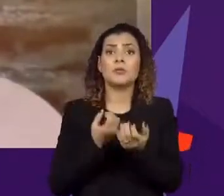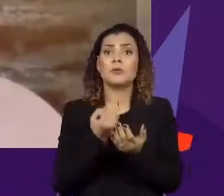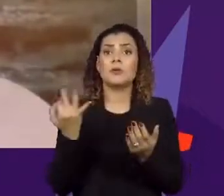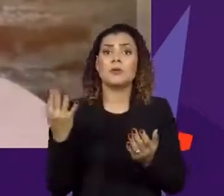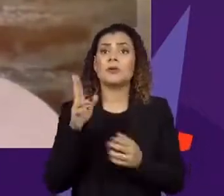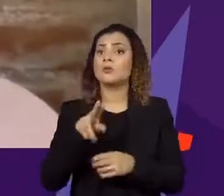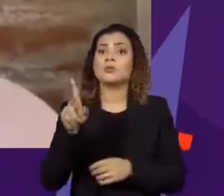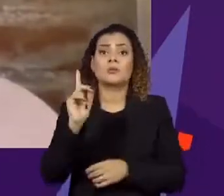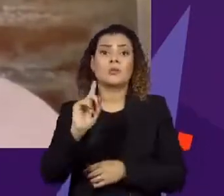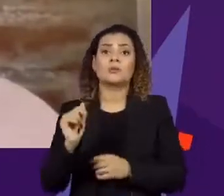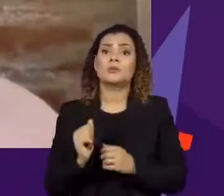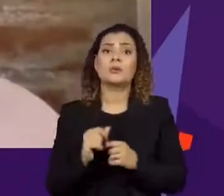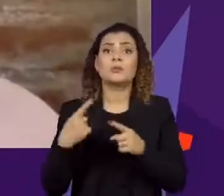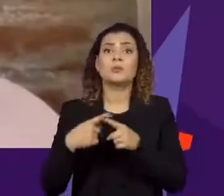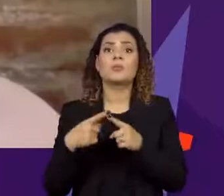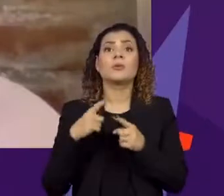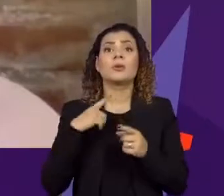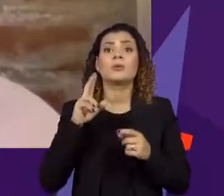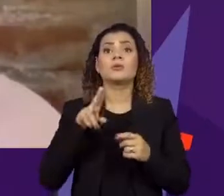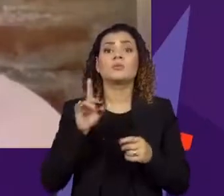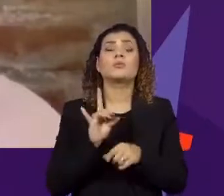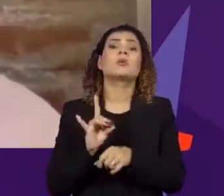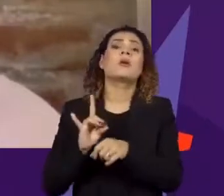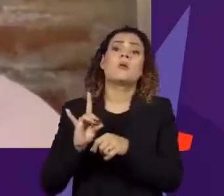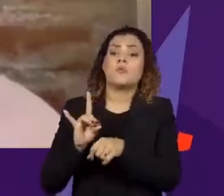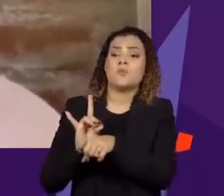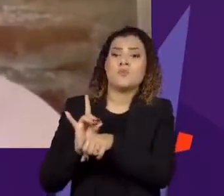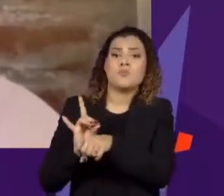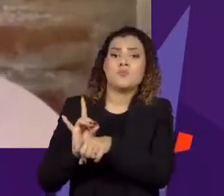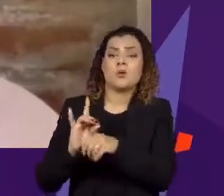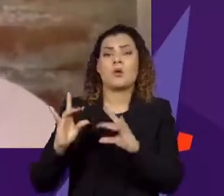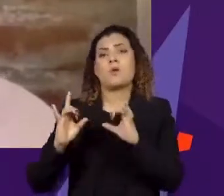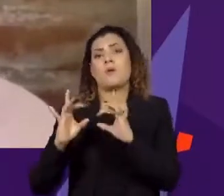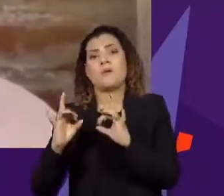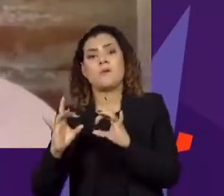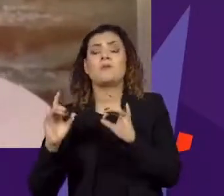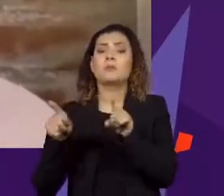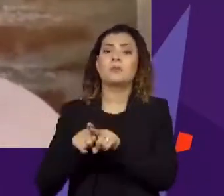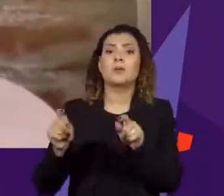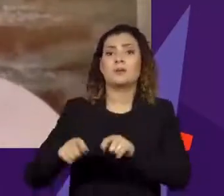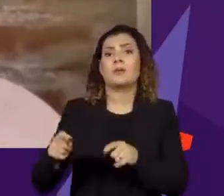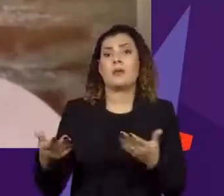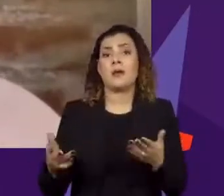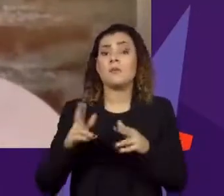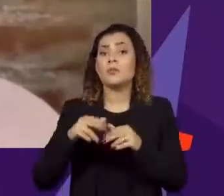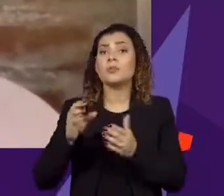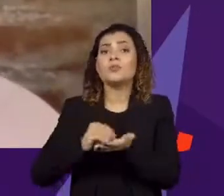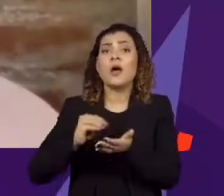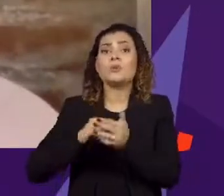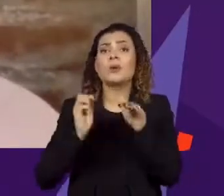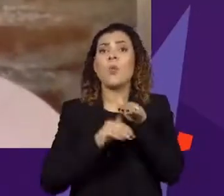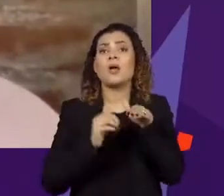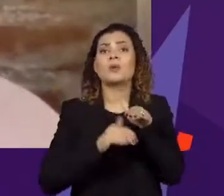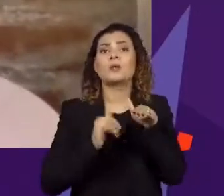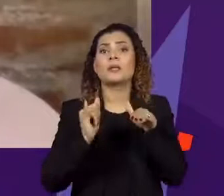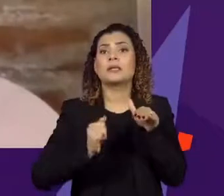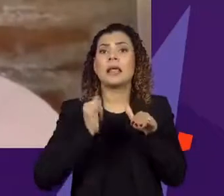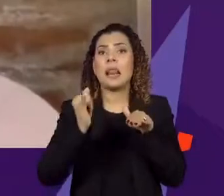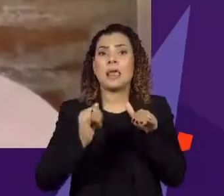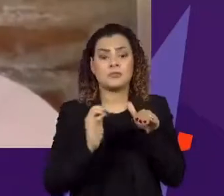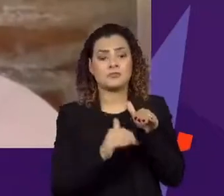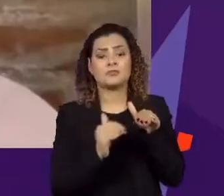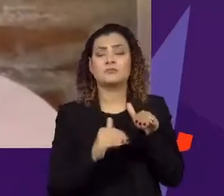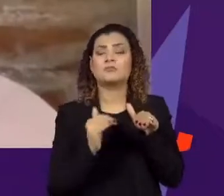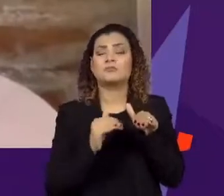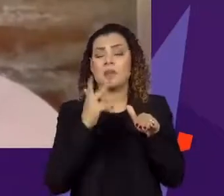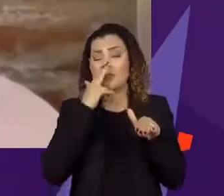estamos usando porque estamos usando Wi-Fi. Então, o que tem de pacote de dados não utilizado por gente que não está